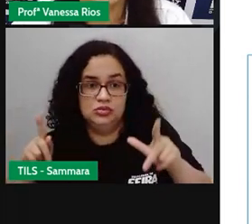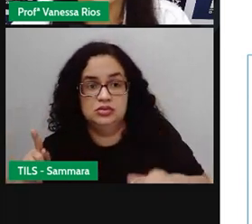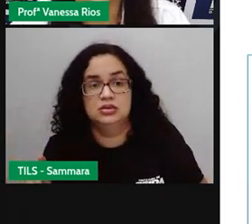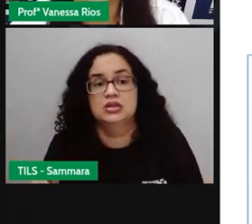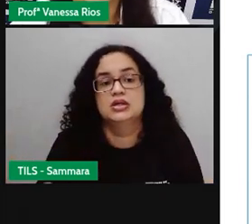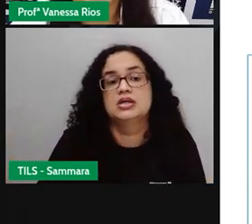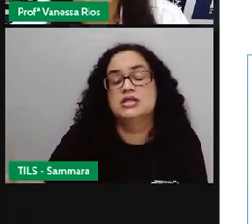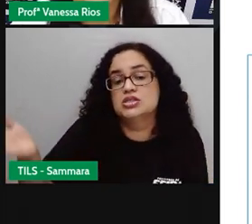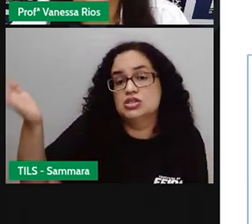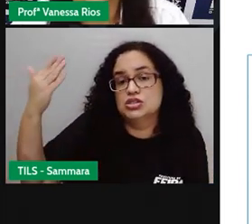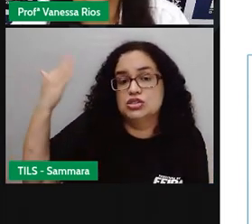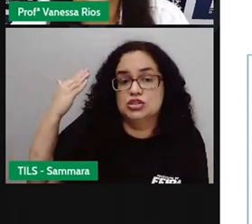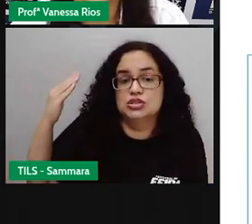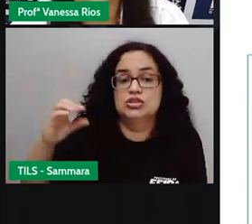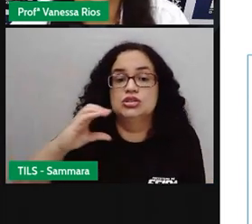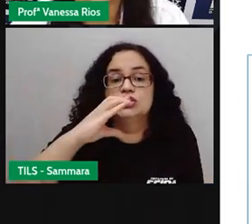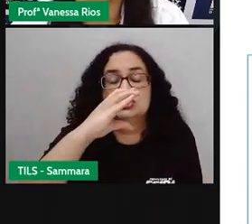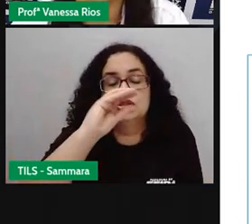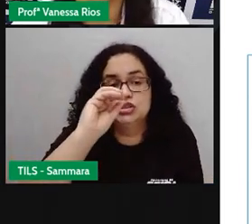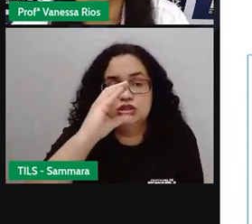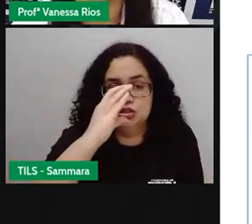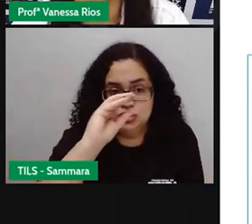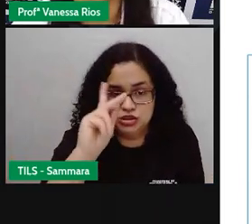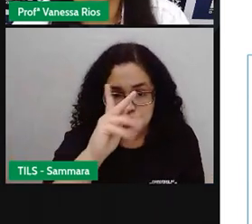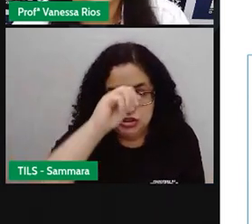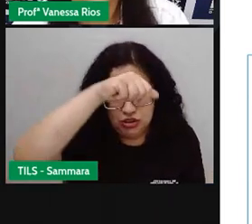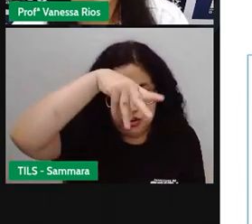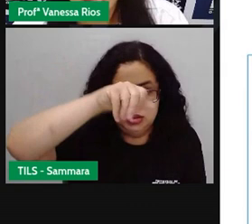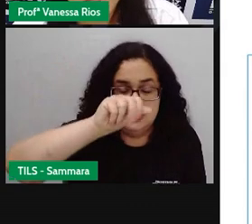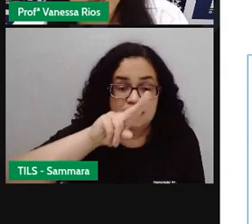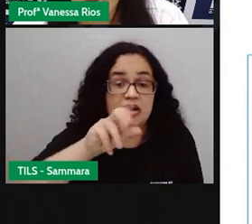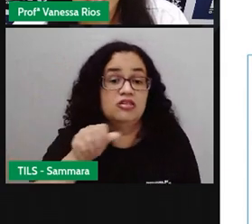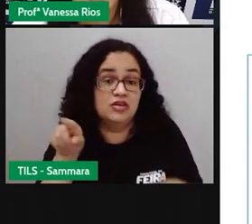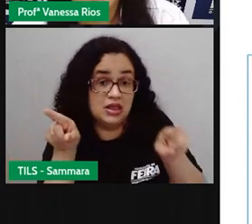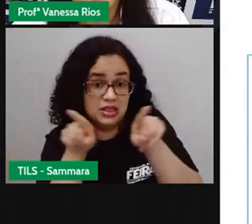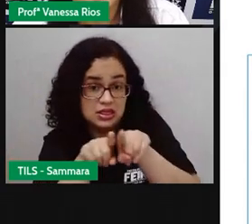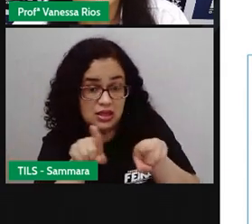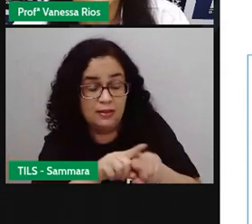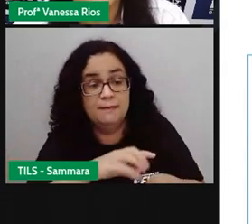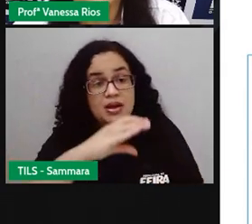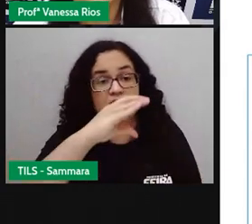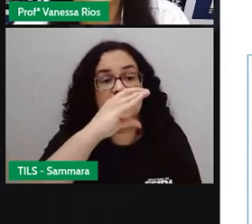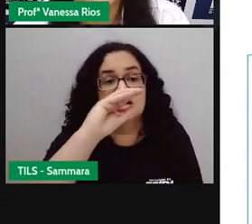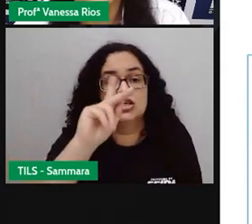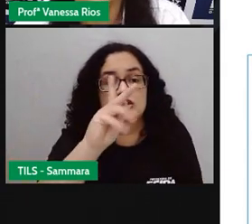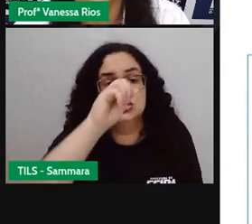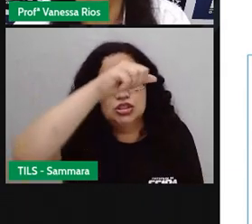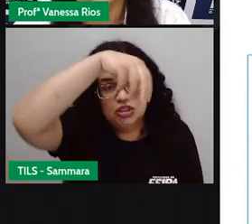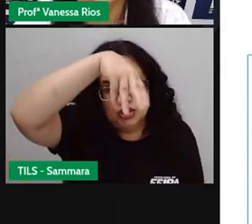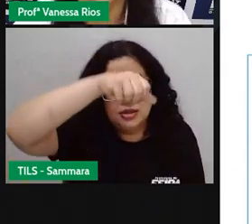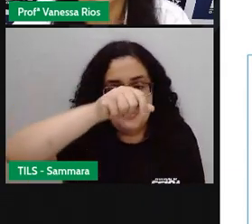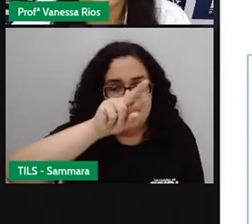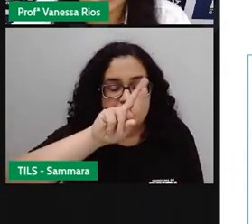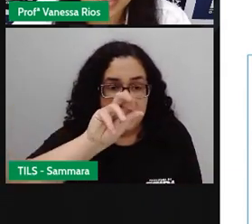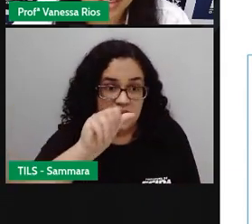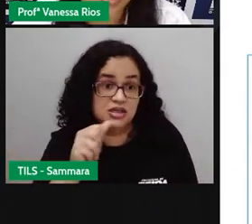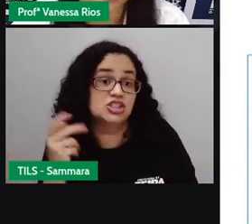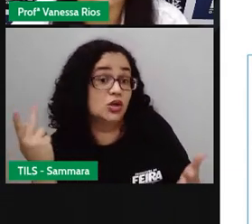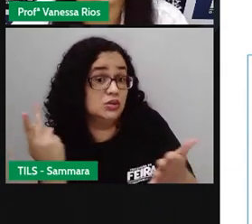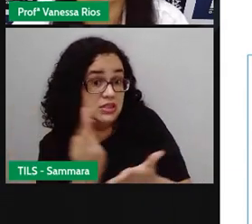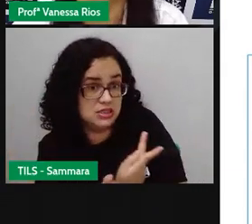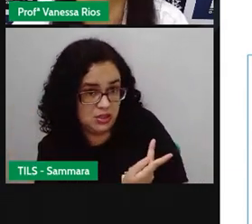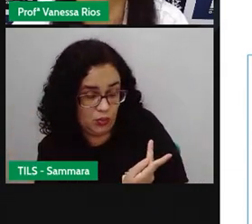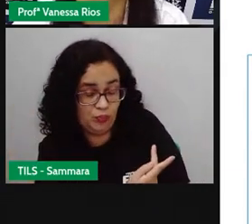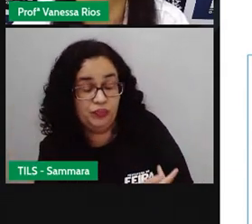Chamava e chamara, tudo está se referindo a algo que já aconteceu. Mas aí se traz uma ideia diferente.